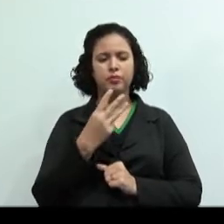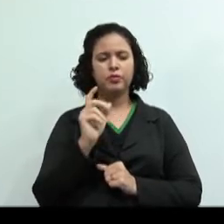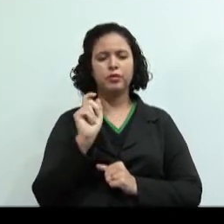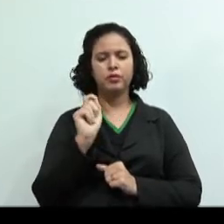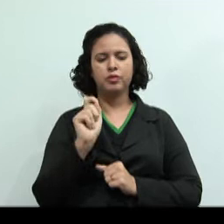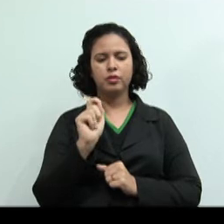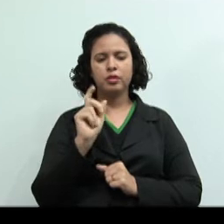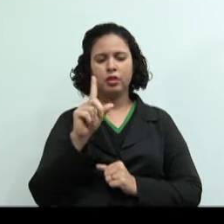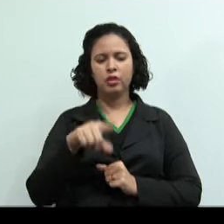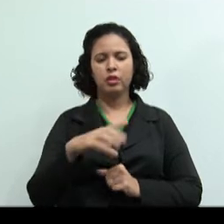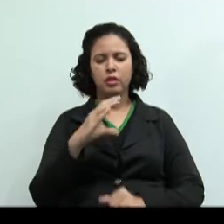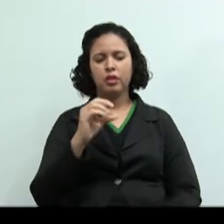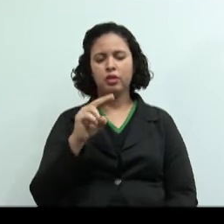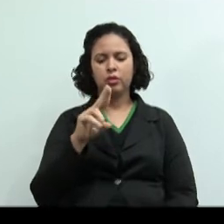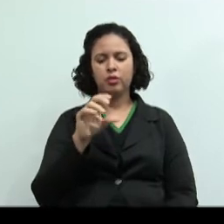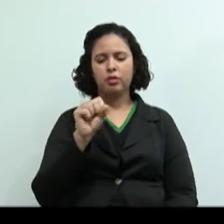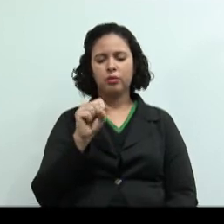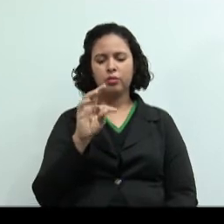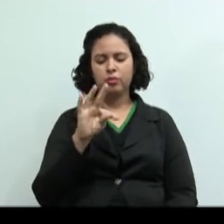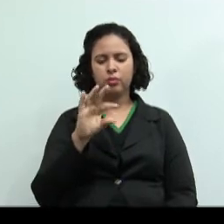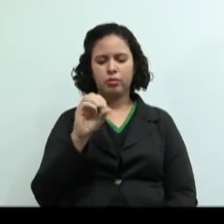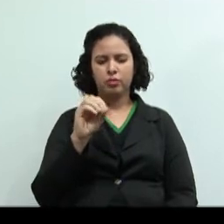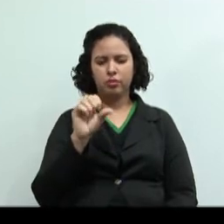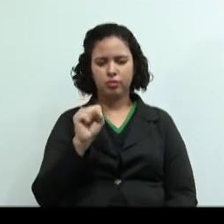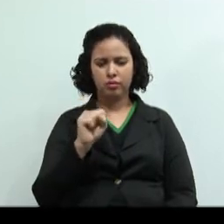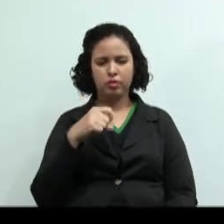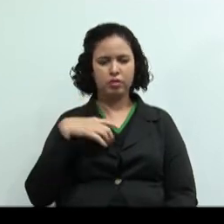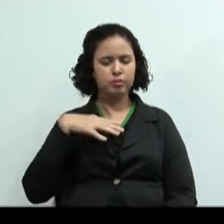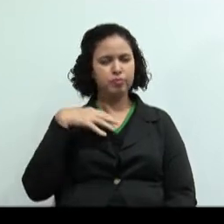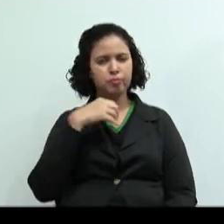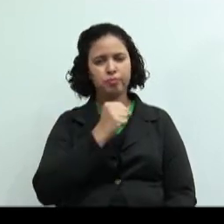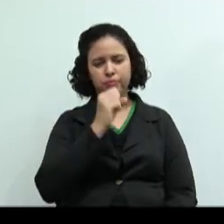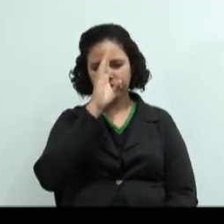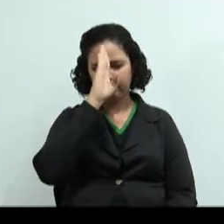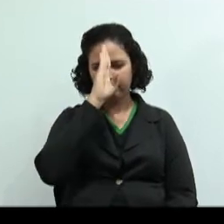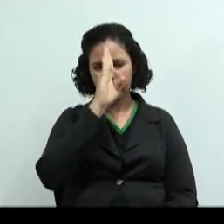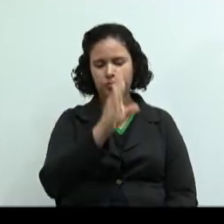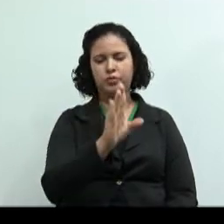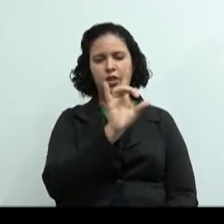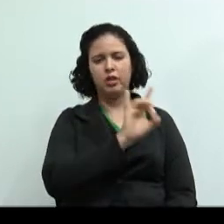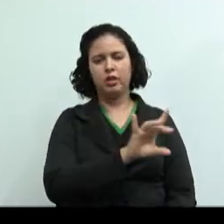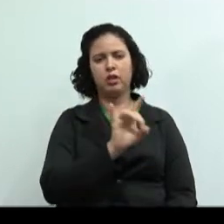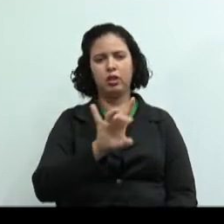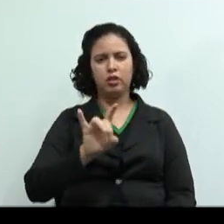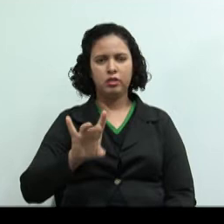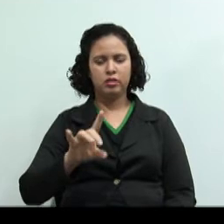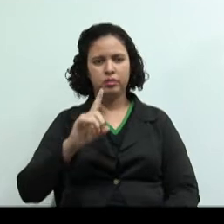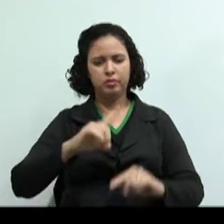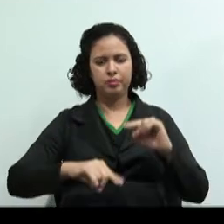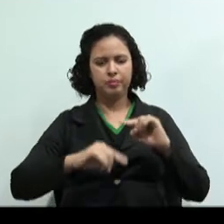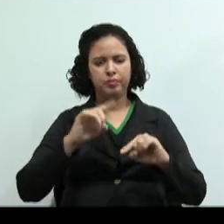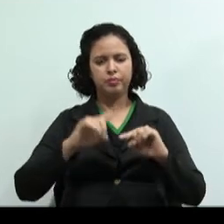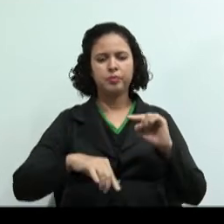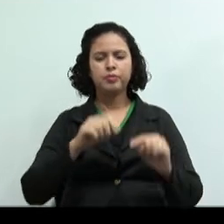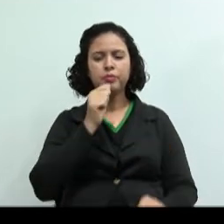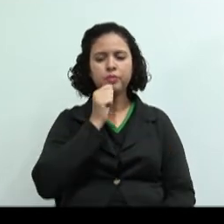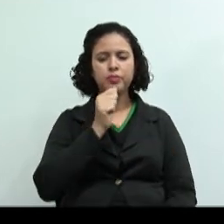palavrinha mágica, ó. Terceira, apropriados diretamente a cada produto. Sem